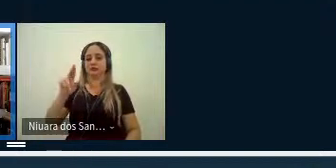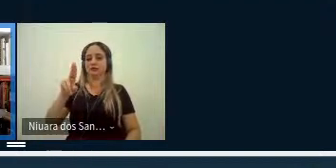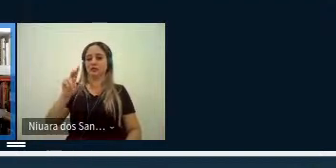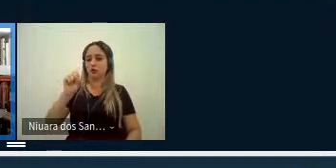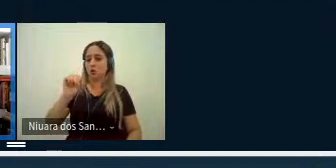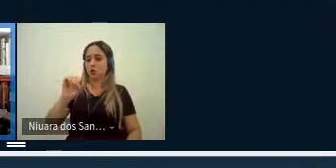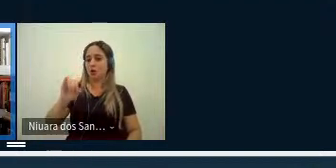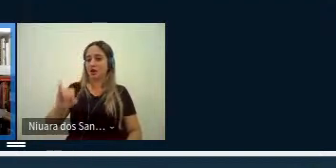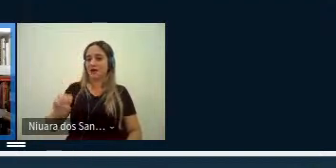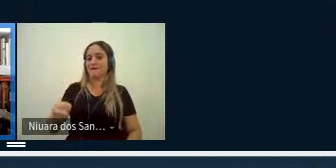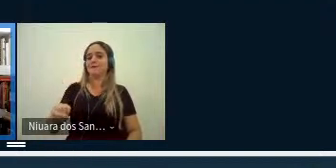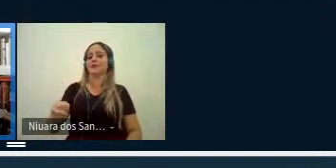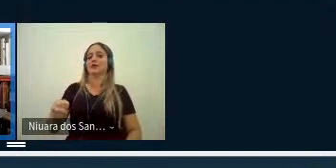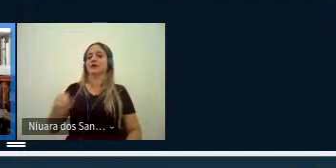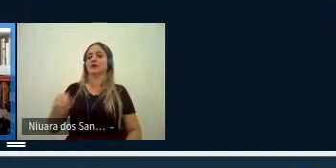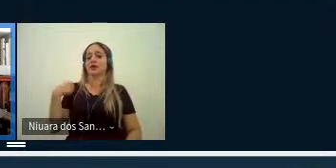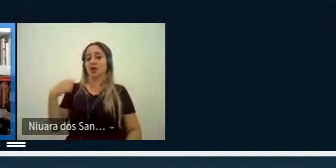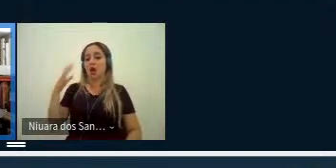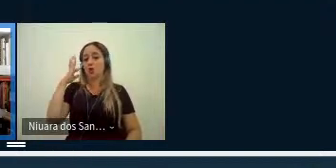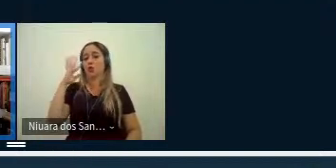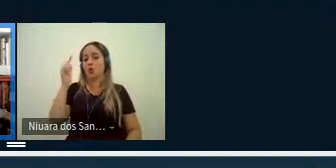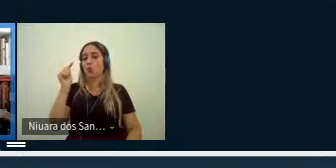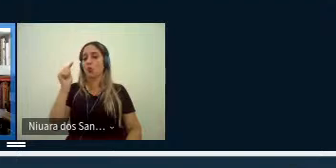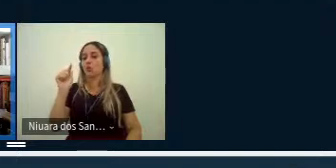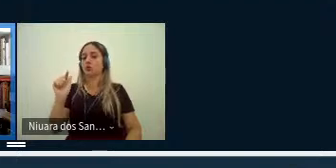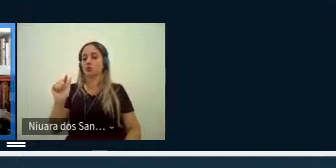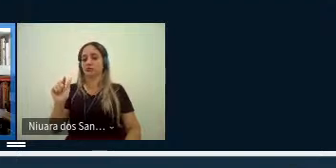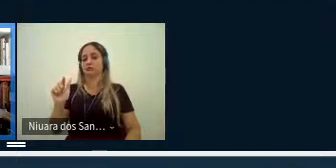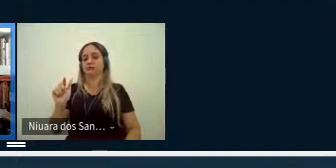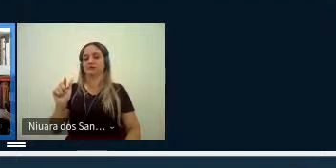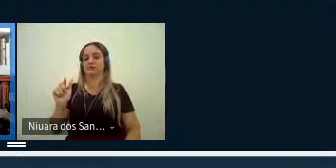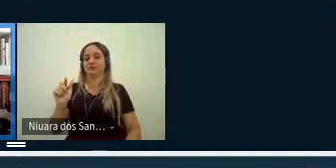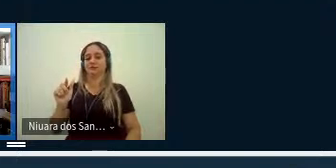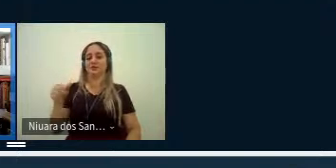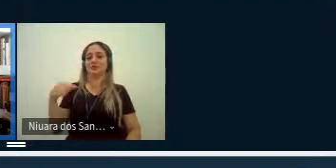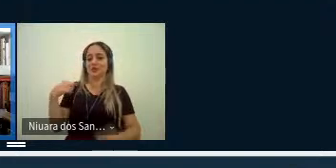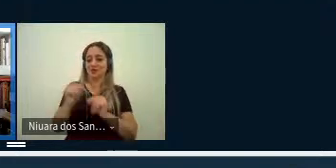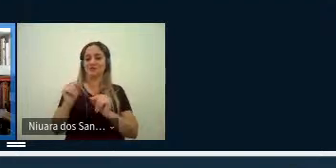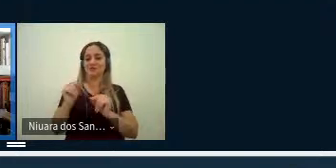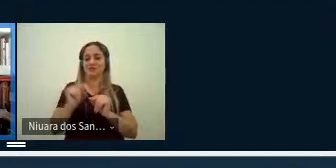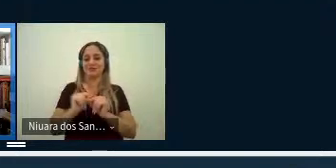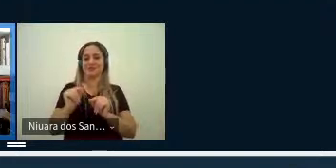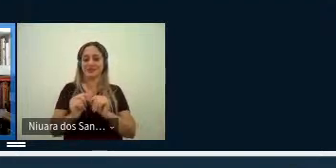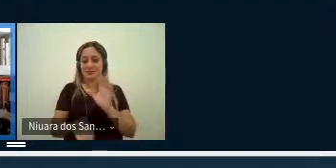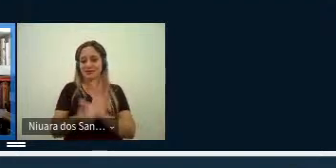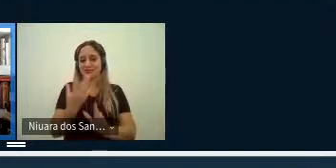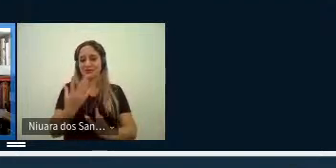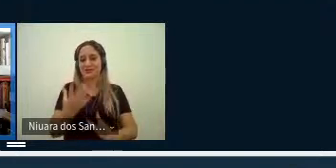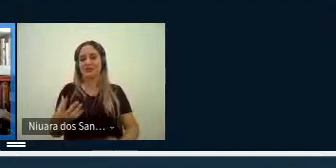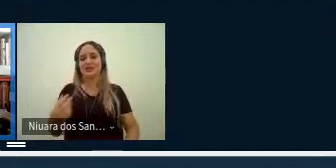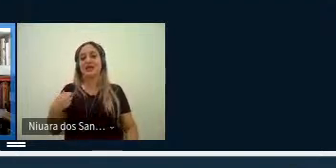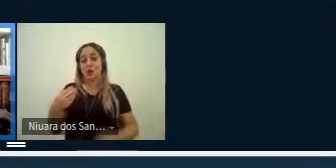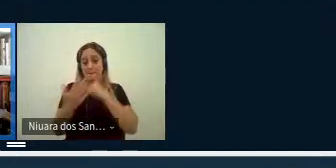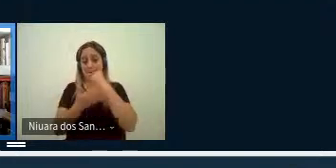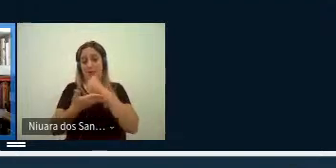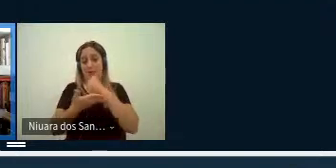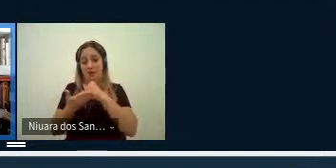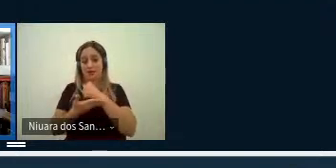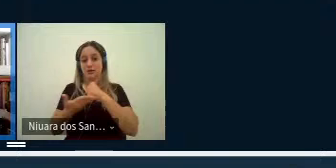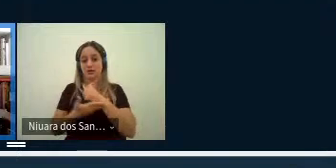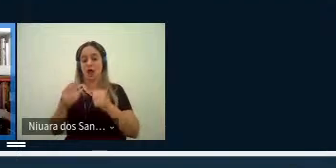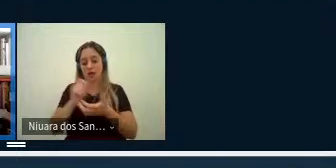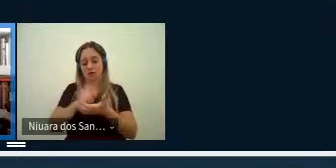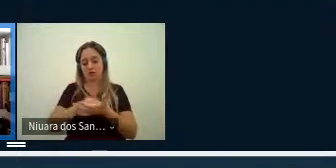é uma outra teórica para as minhas para as minhas reflexões de acordo com elas as escritoras